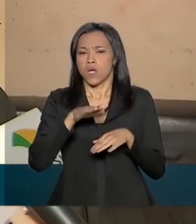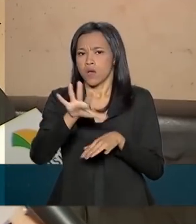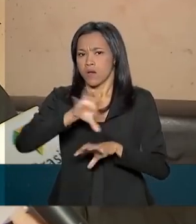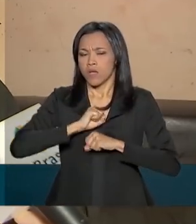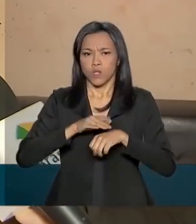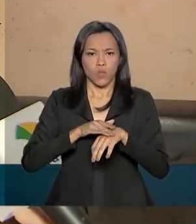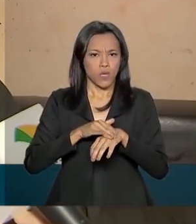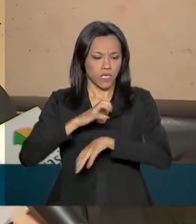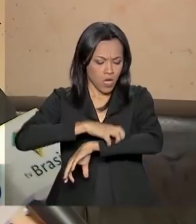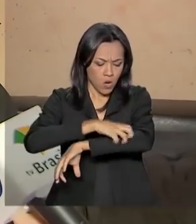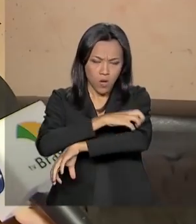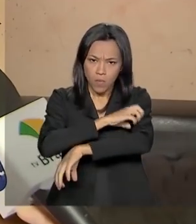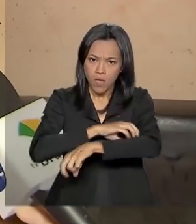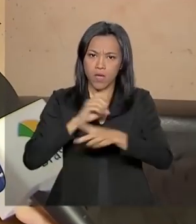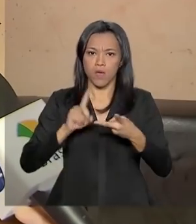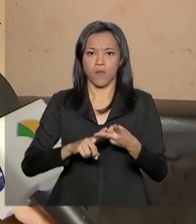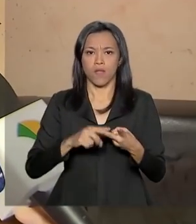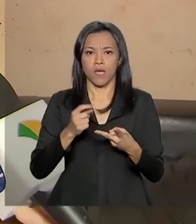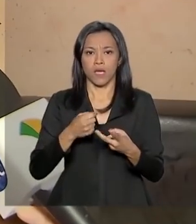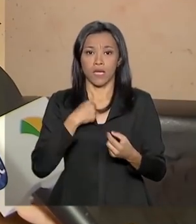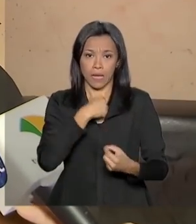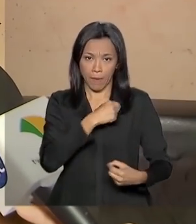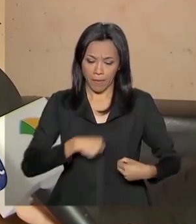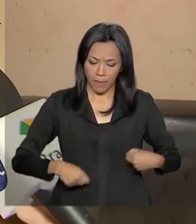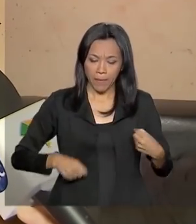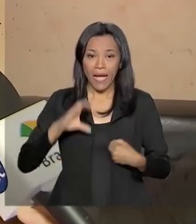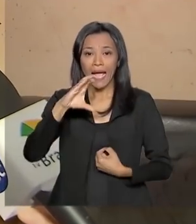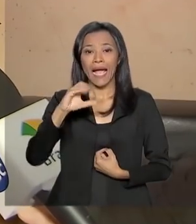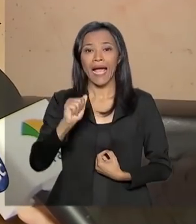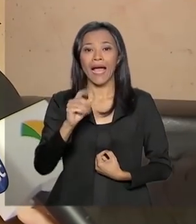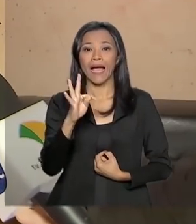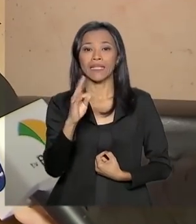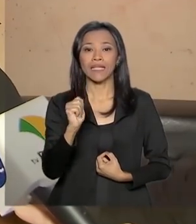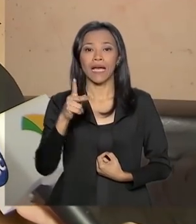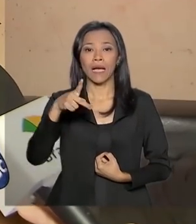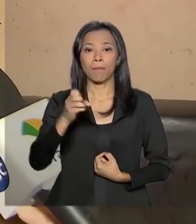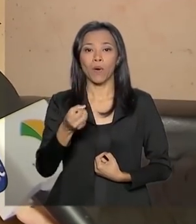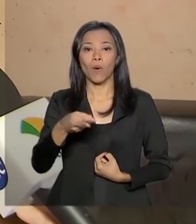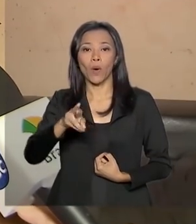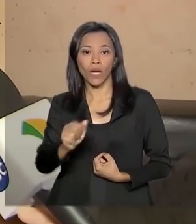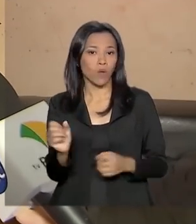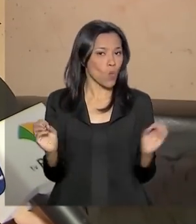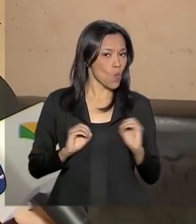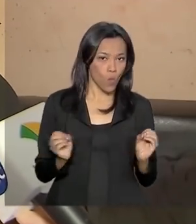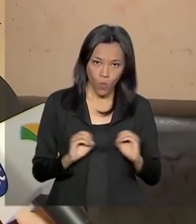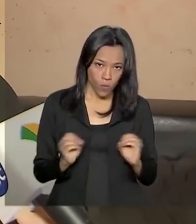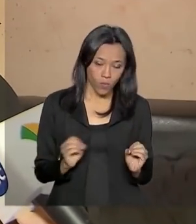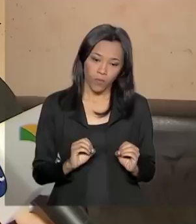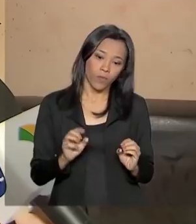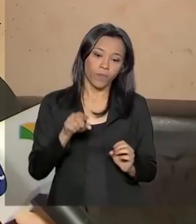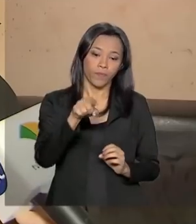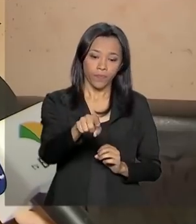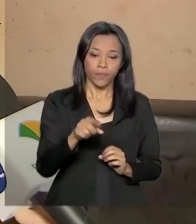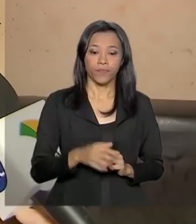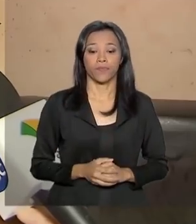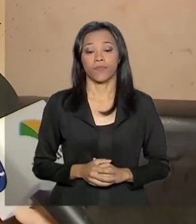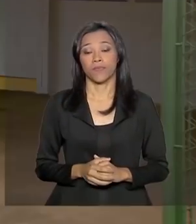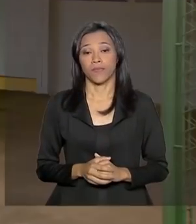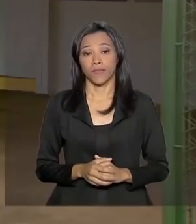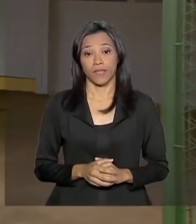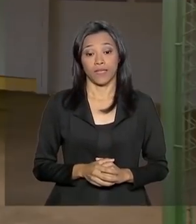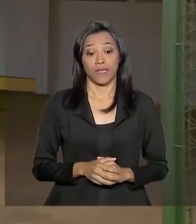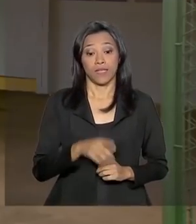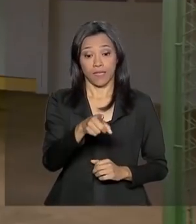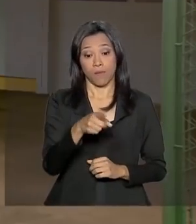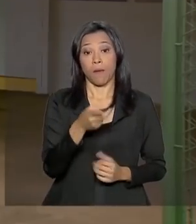nunca tiveram catapora. Já dormiu com crianças com catapora. povo até disse, por que esses meninos são fortes?